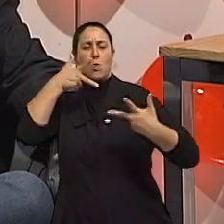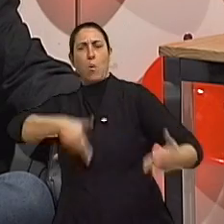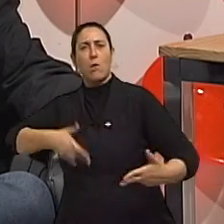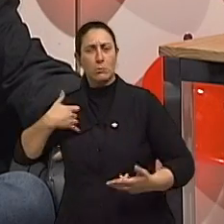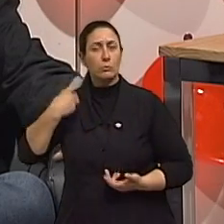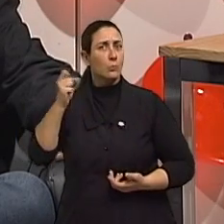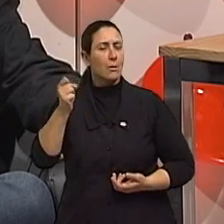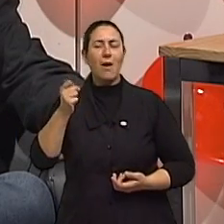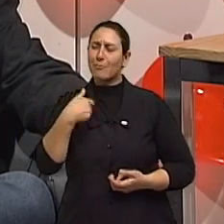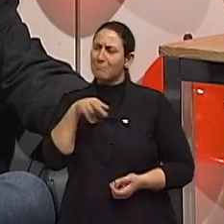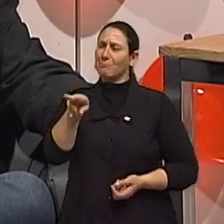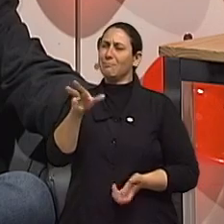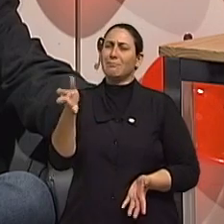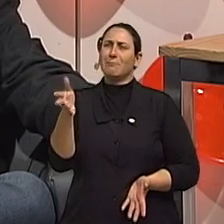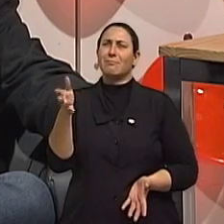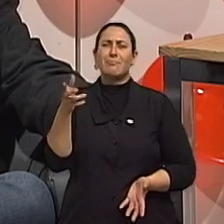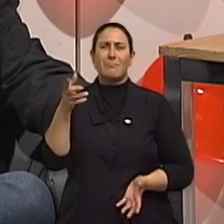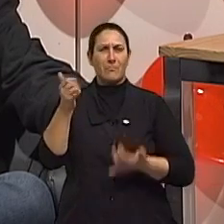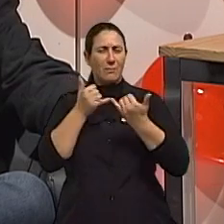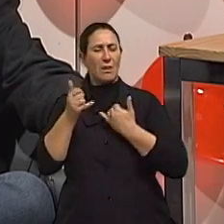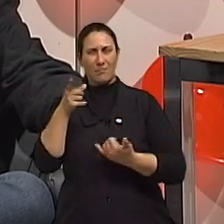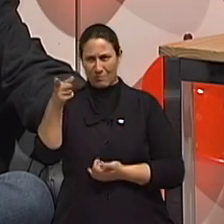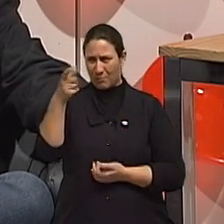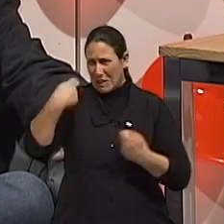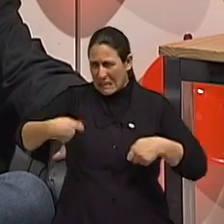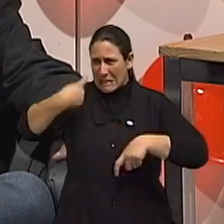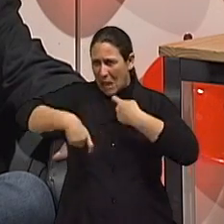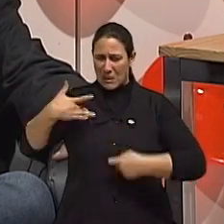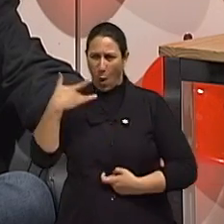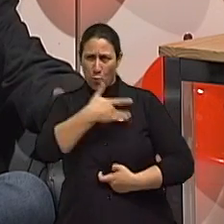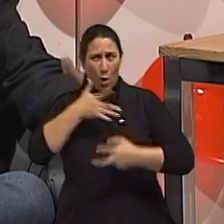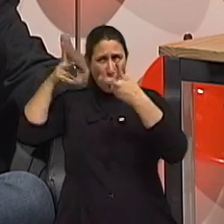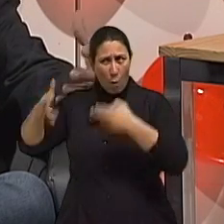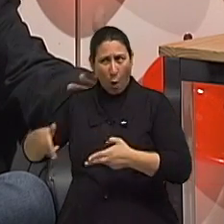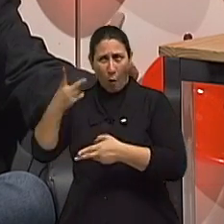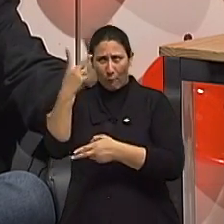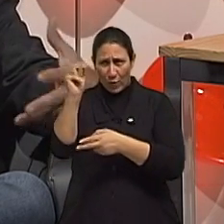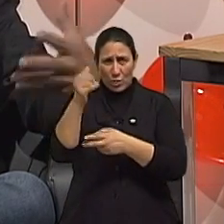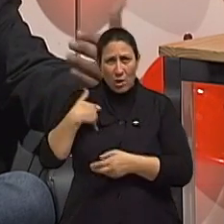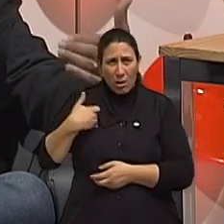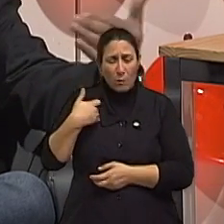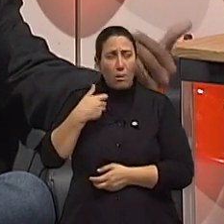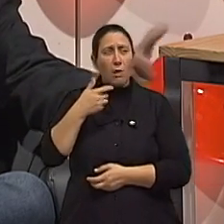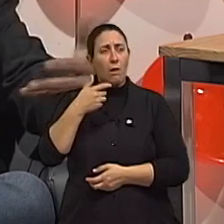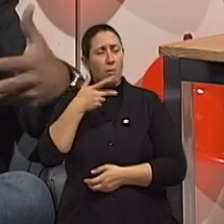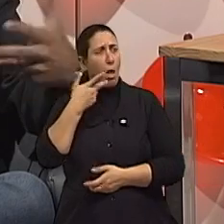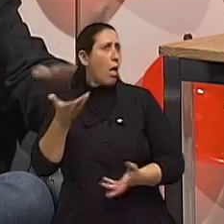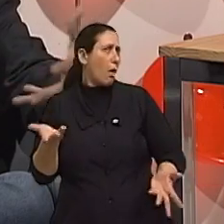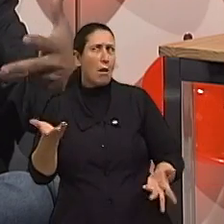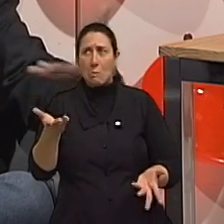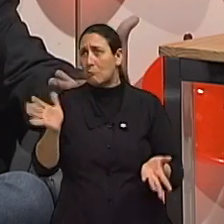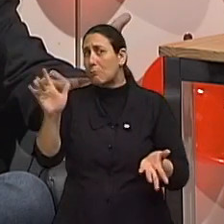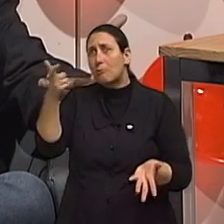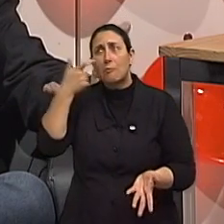um caso de consultório, ele falou assim, de 20 anos, 20 anos atrás, eu assim, vamos ver o que dá para fazer,